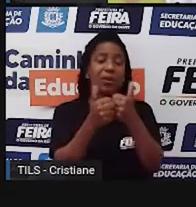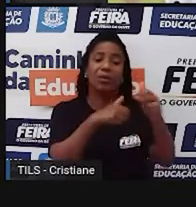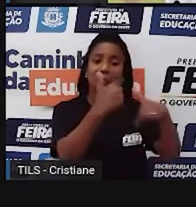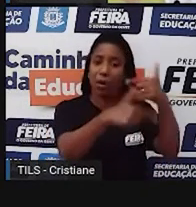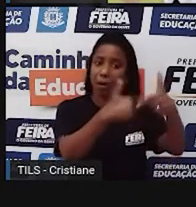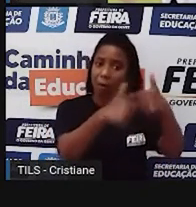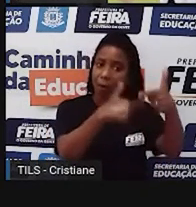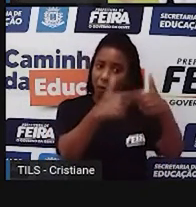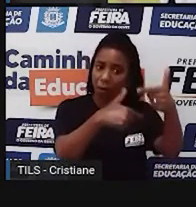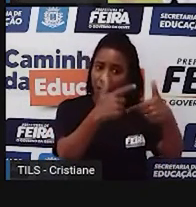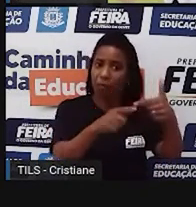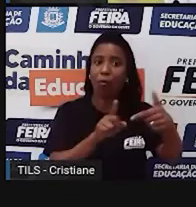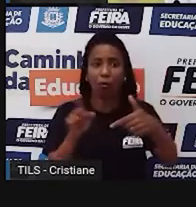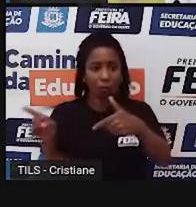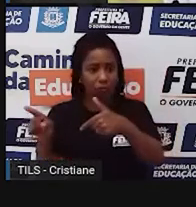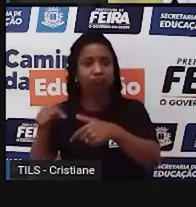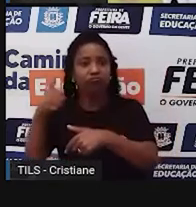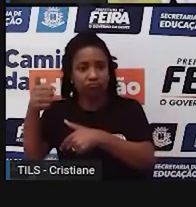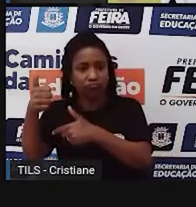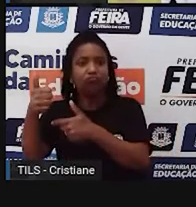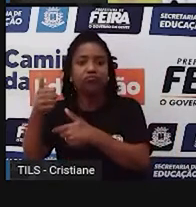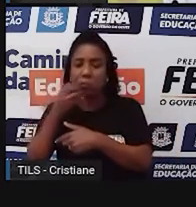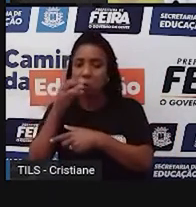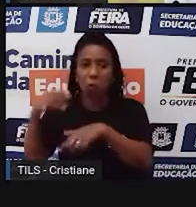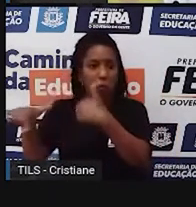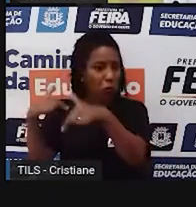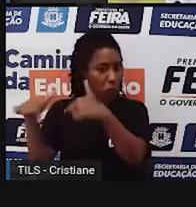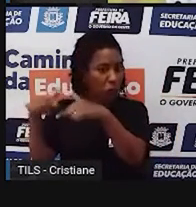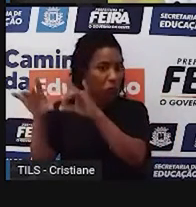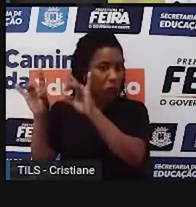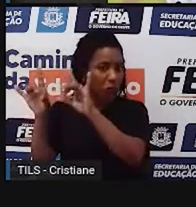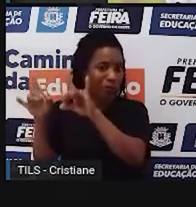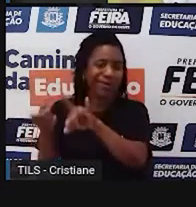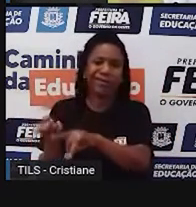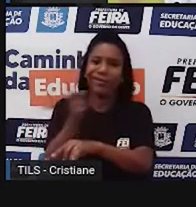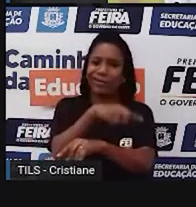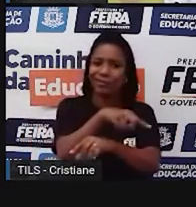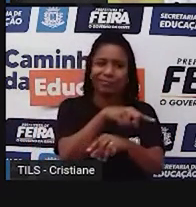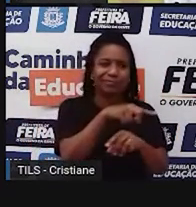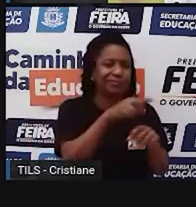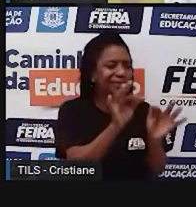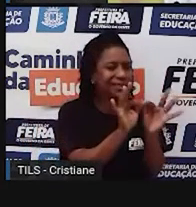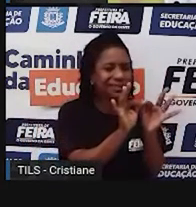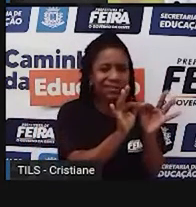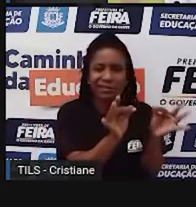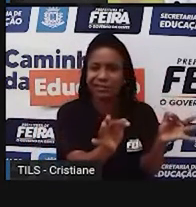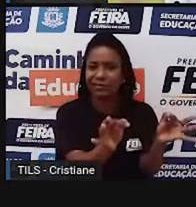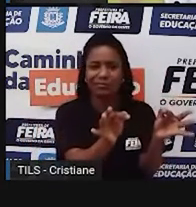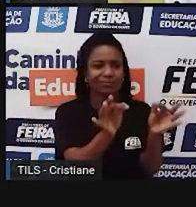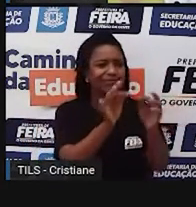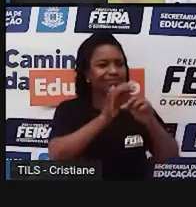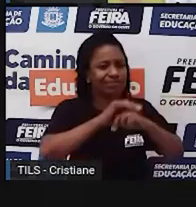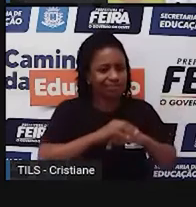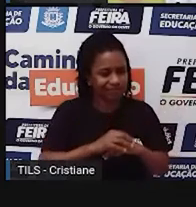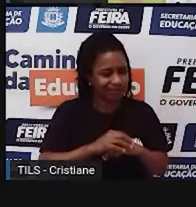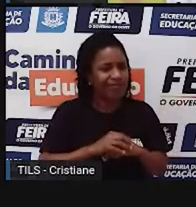melhor do que outros cantos, que, às vezes, você vai perceber que não tem nem,